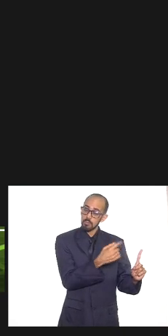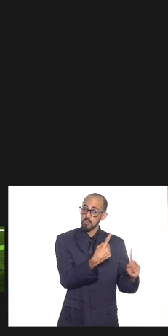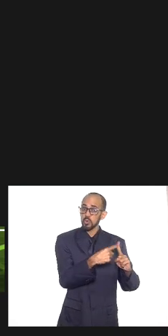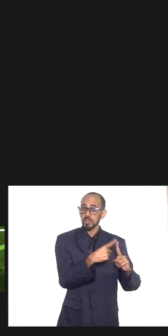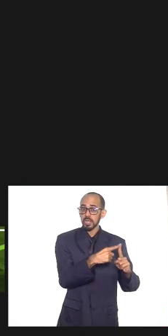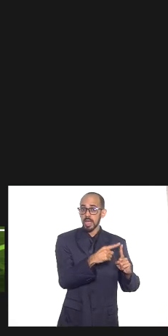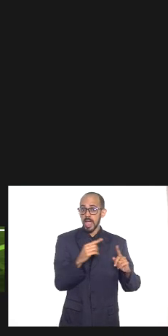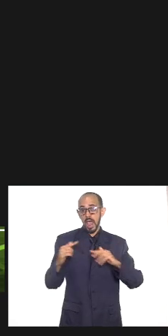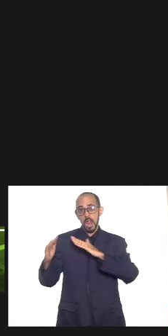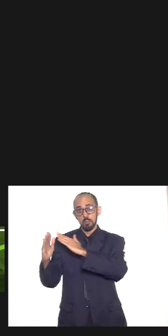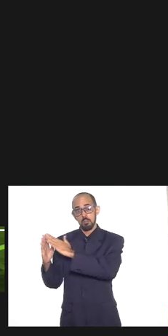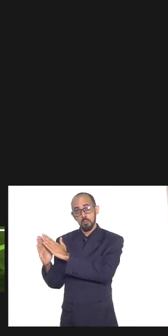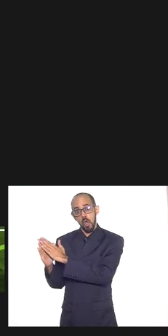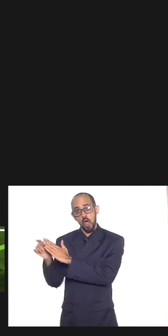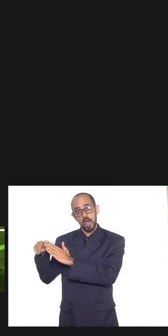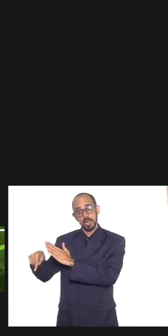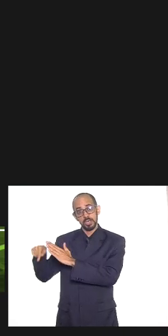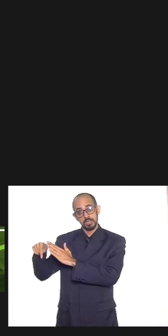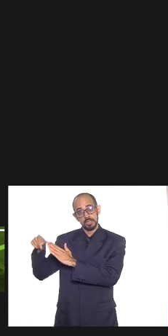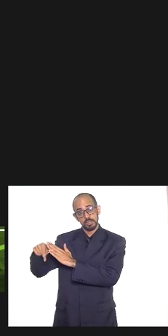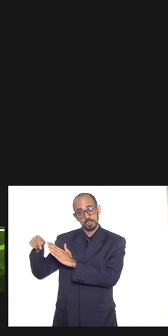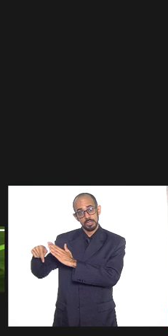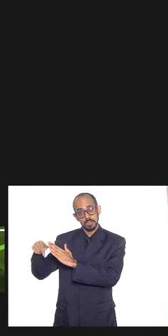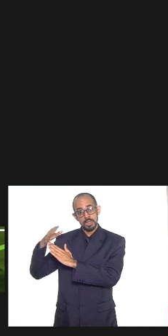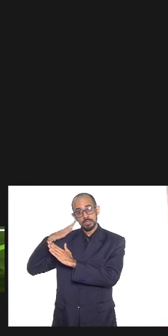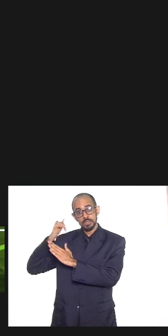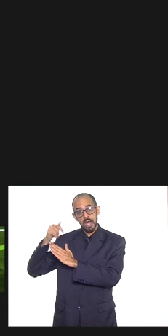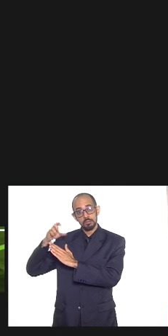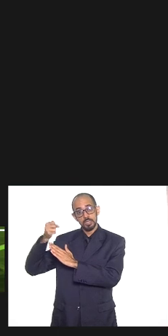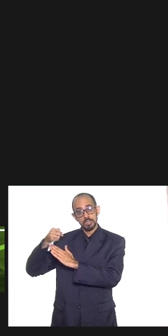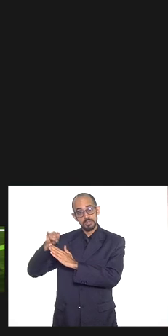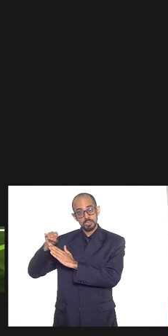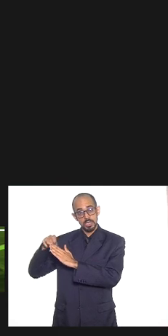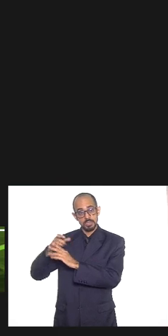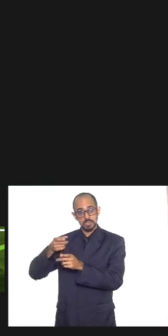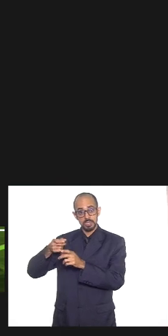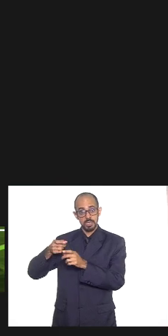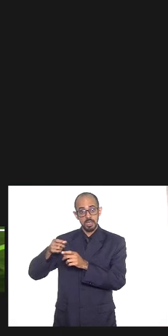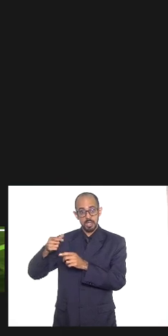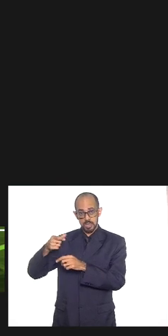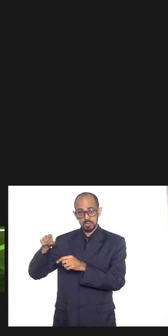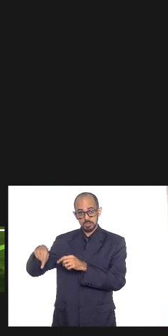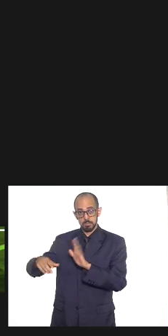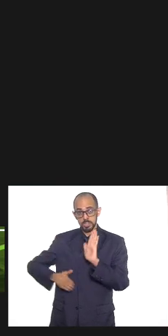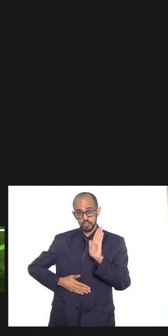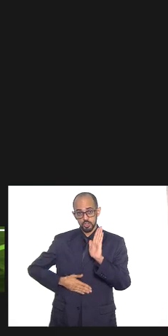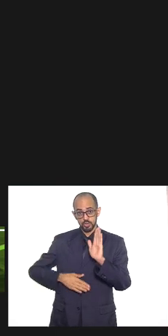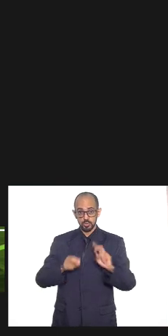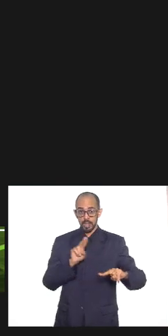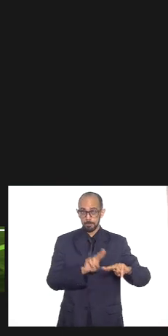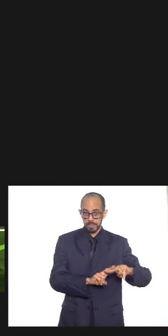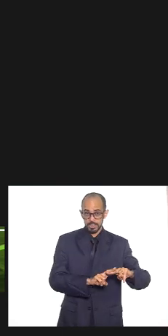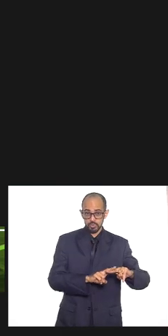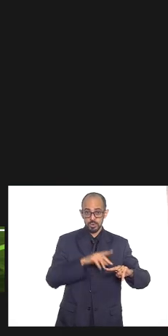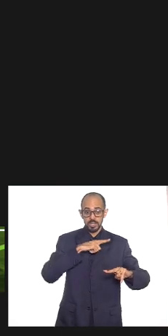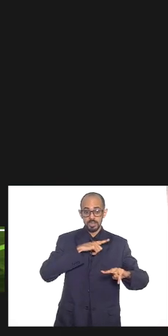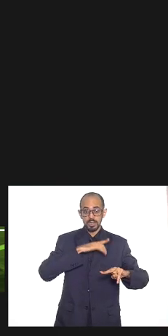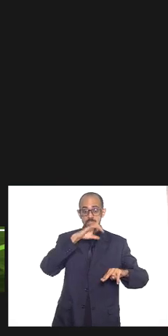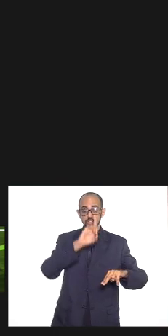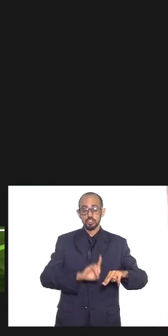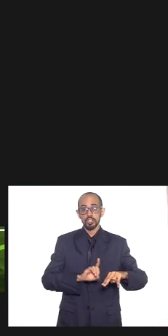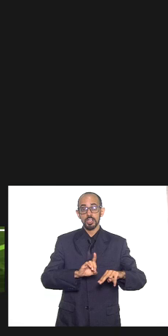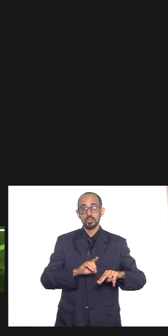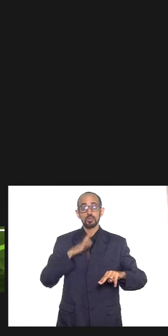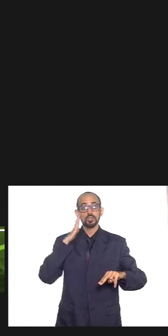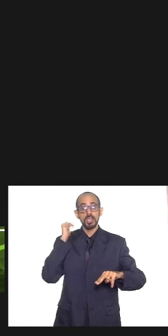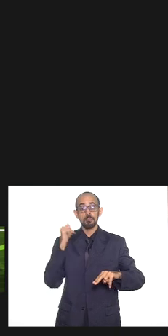sabe que mesmo que esse traficante vá preso ele tem direito a saber do que que ele está sendo acusado o